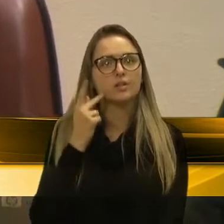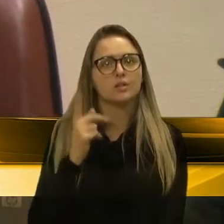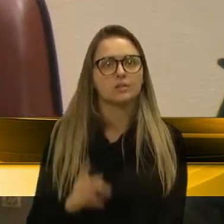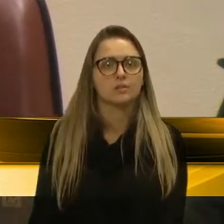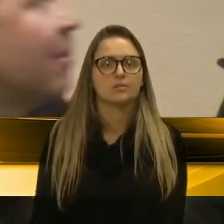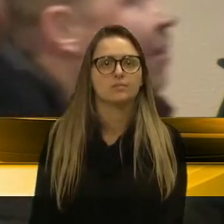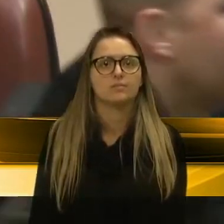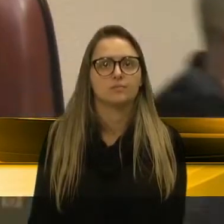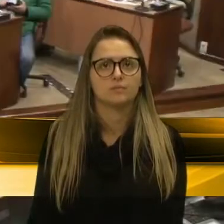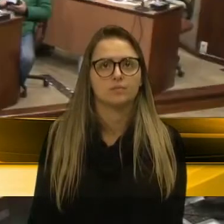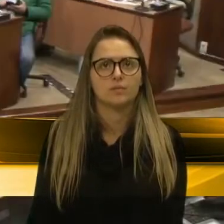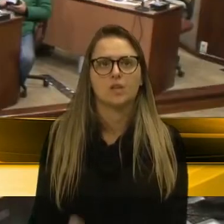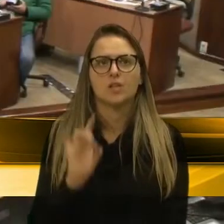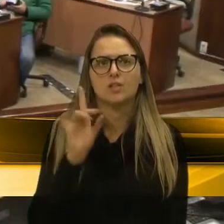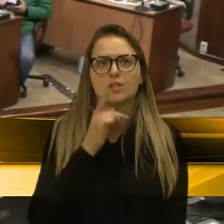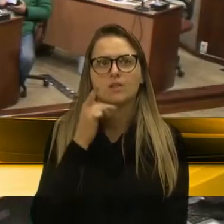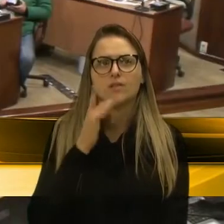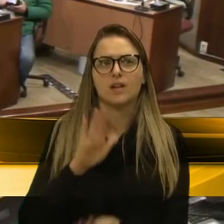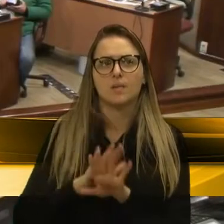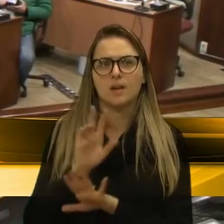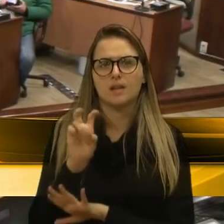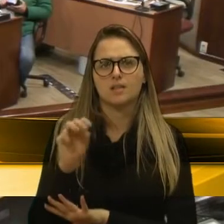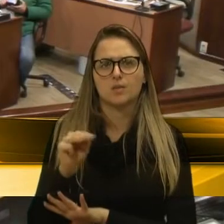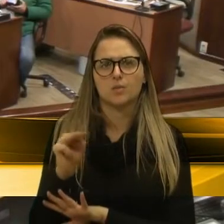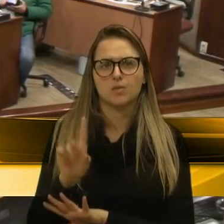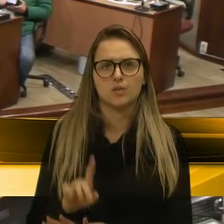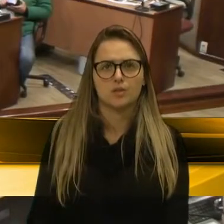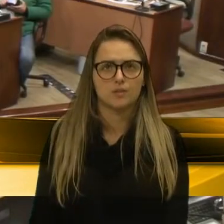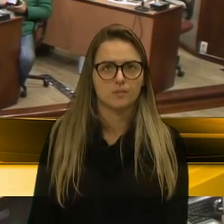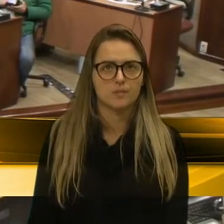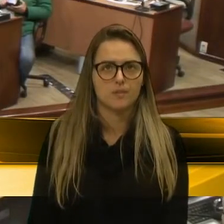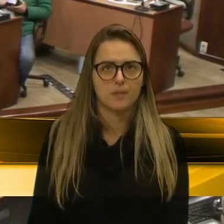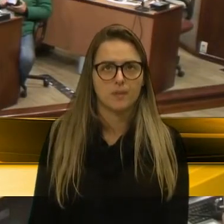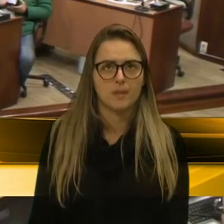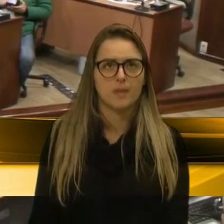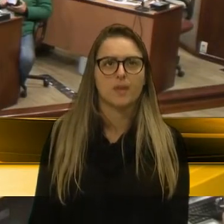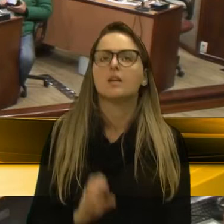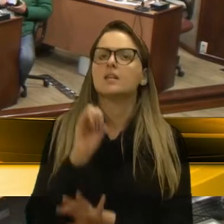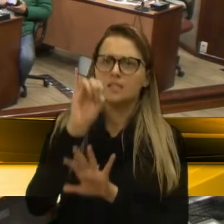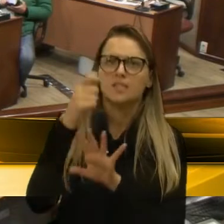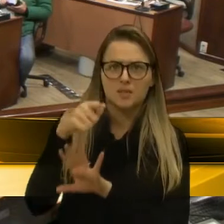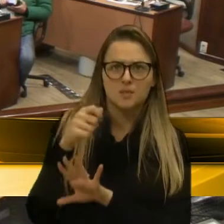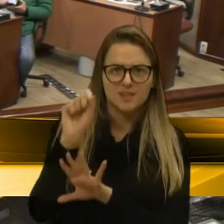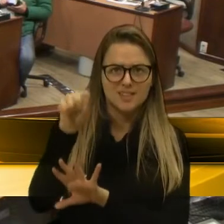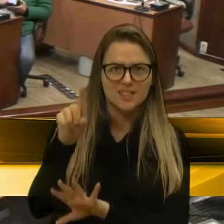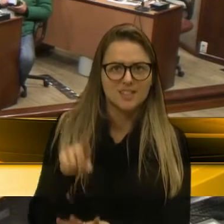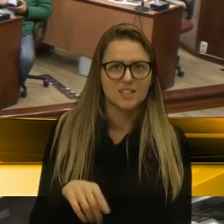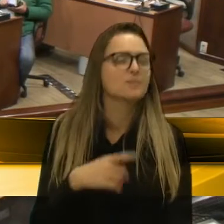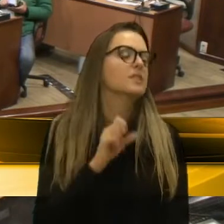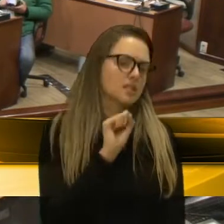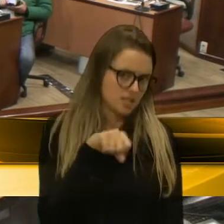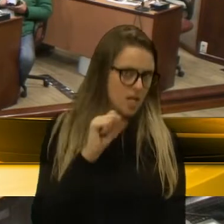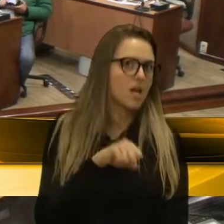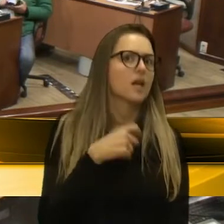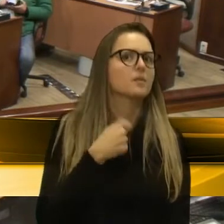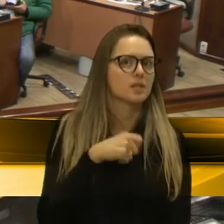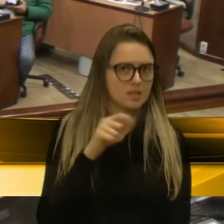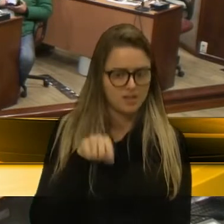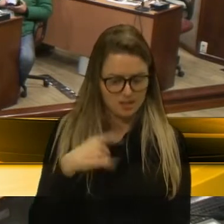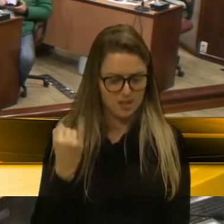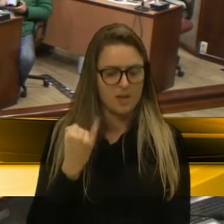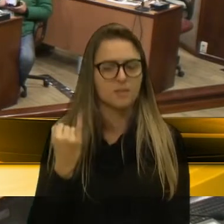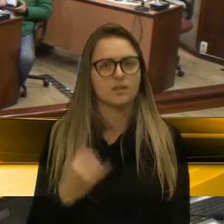Vou dar uma paladinha um pouquinho mais, senhor presidente? Ser necessário, né? E é necessário, e é importante.